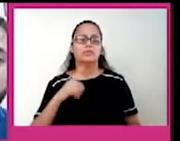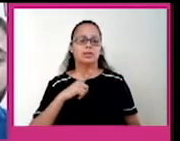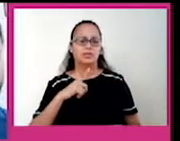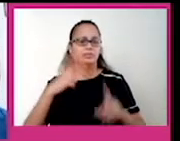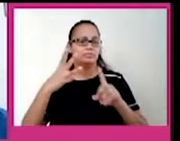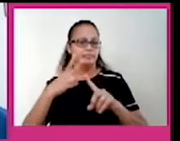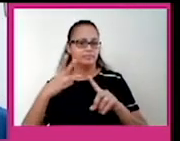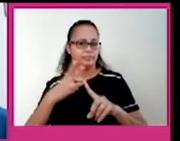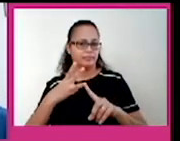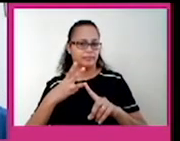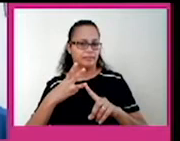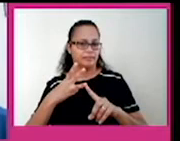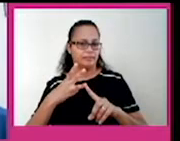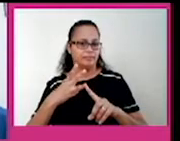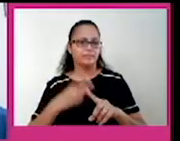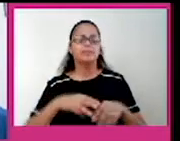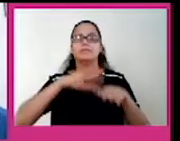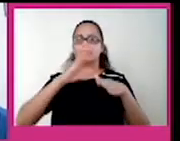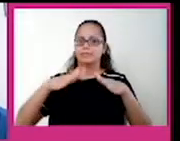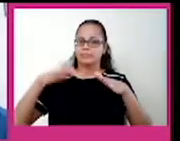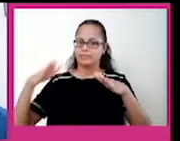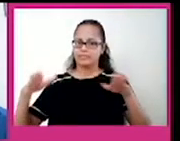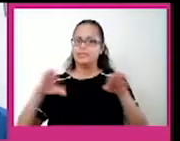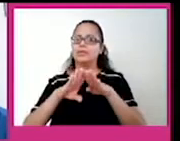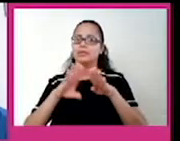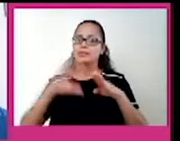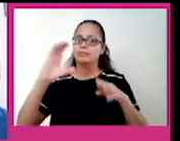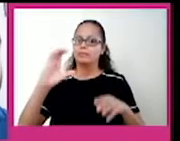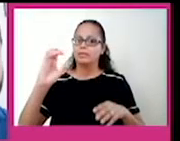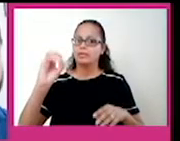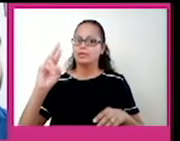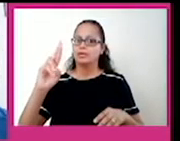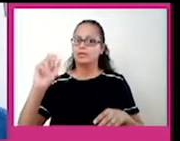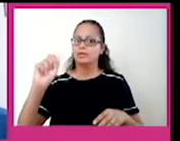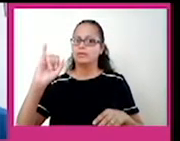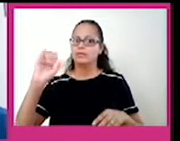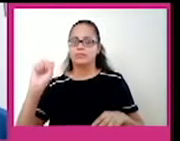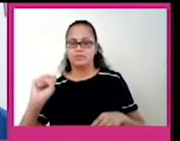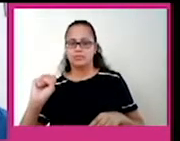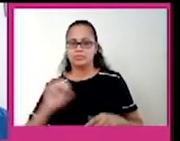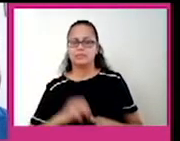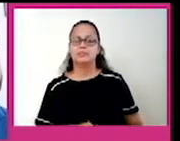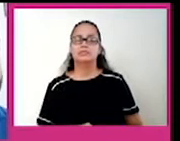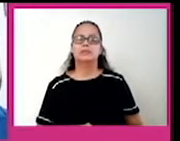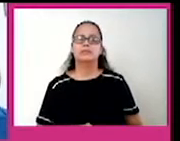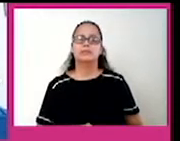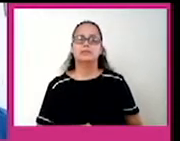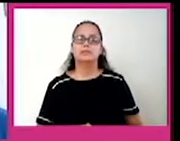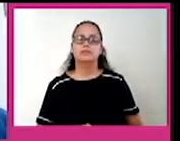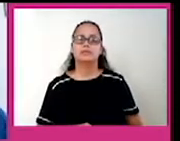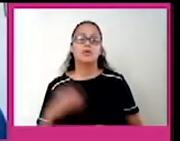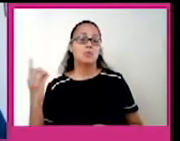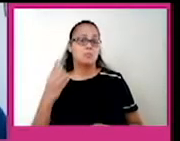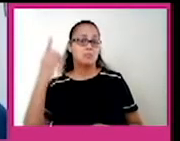Bahamas, que são formadas por sedimentação marinha e corais. Não há nenhum destaque hidrográfico aí na região das Bahamas. Os pontos mais altos